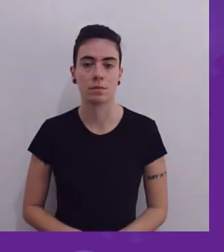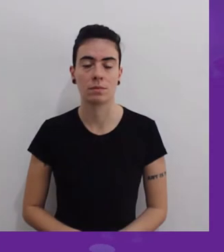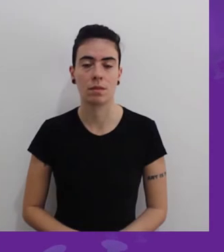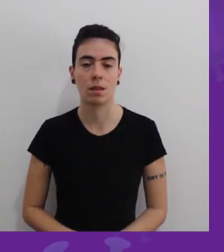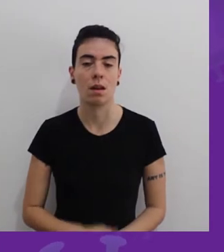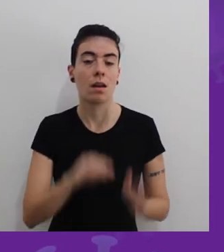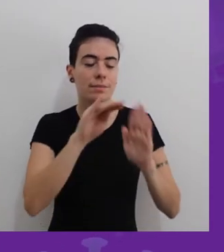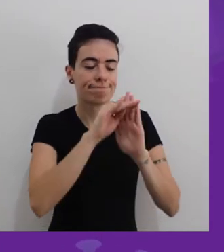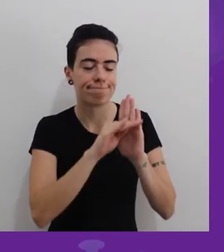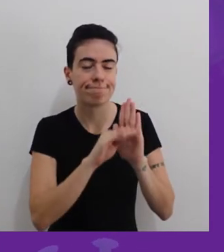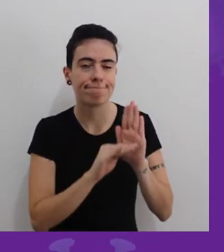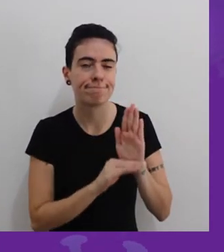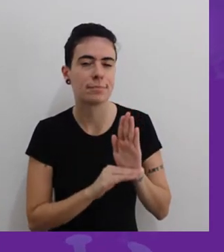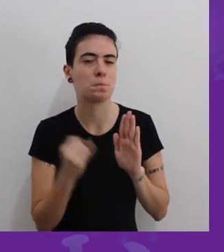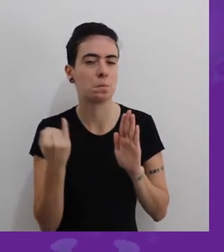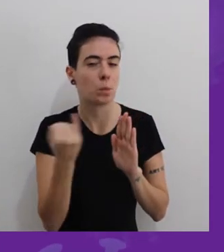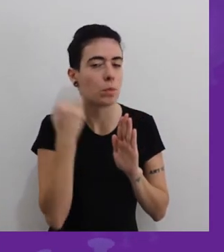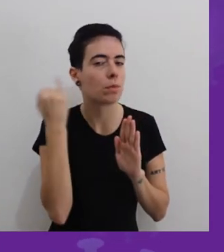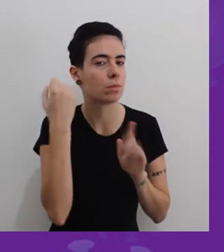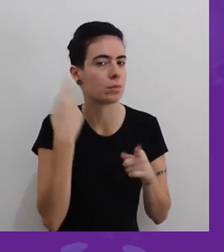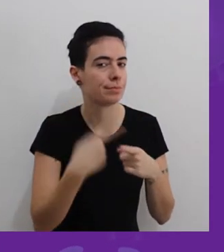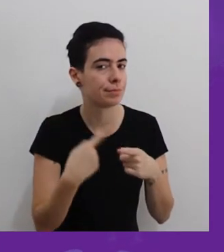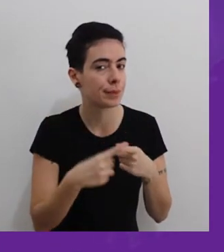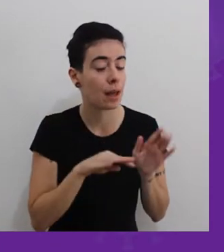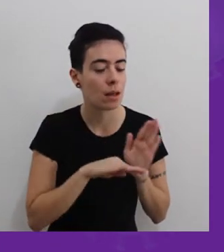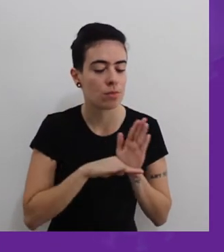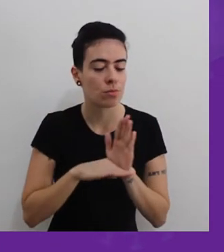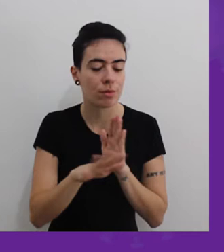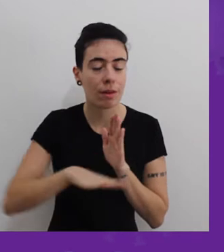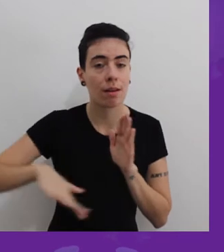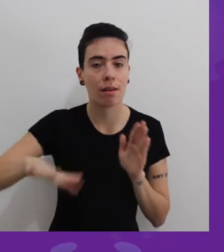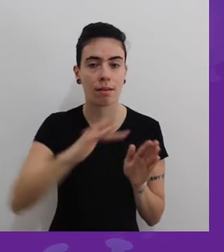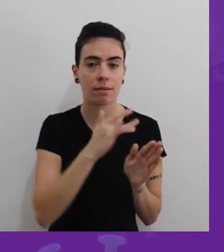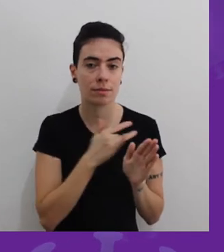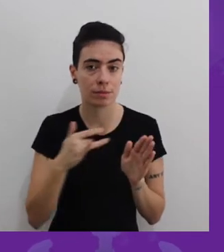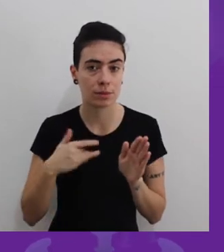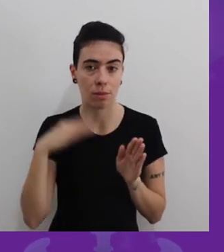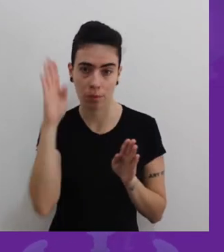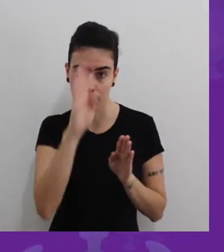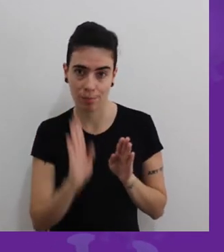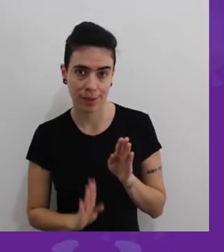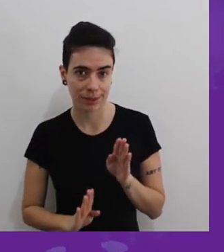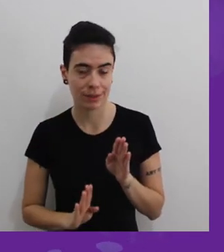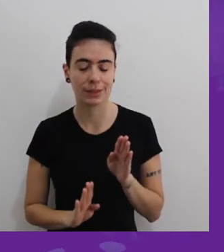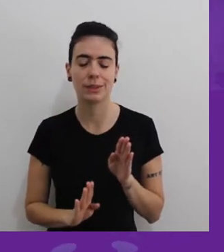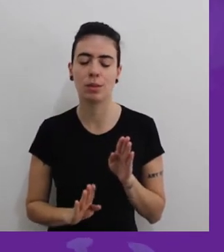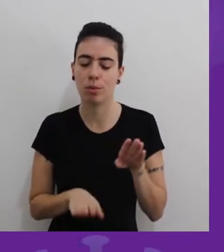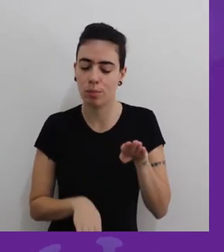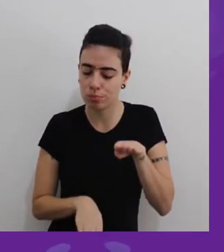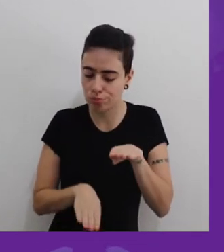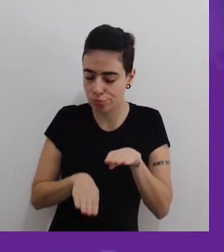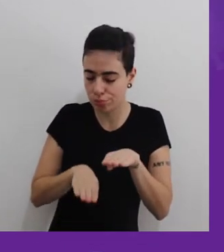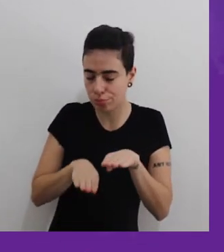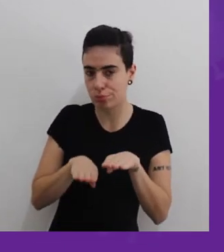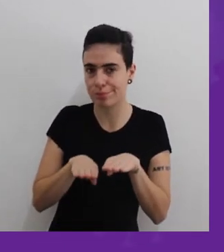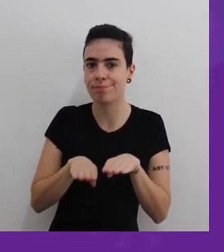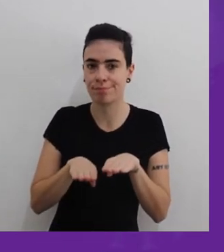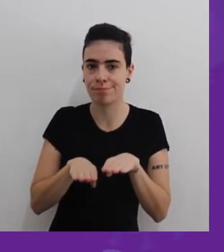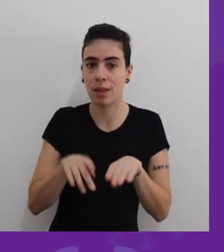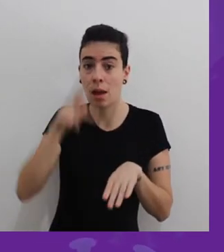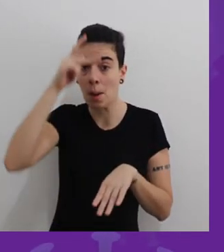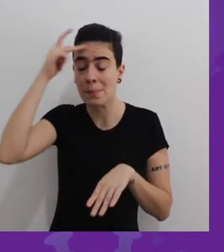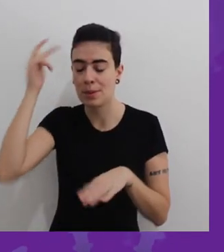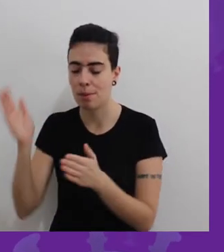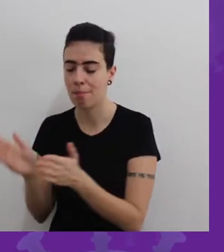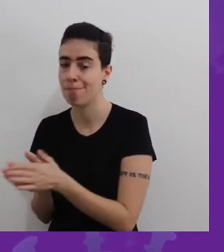Essa medida é importante porque ela combate um pouco da iniquidade em saúde no país. As